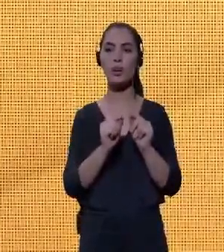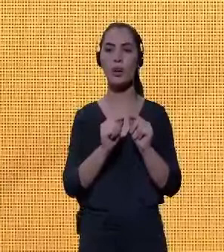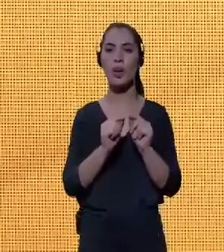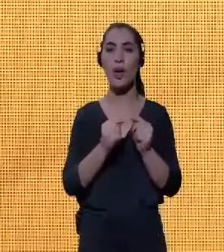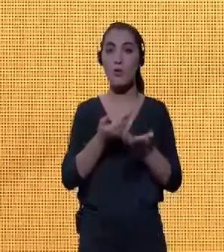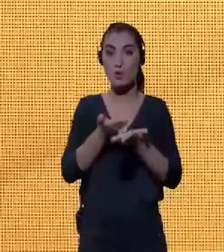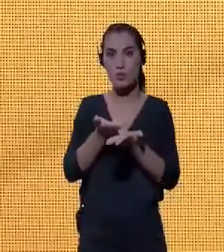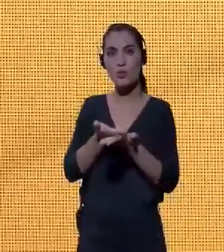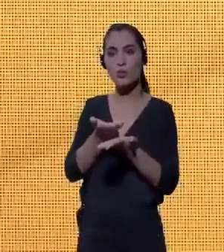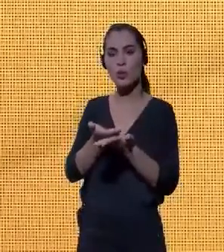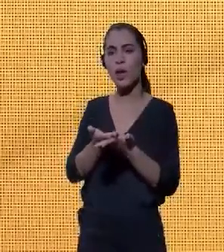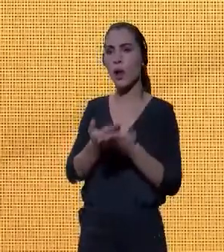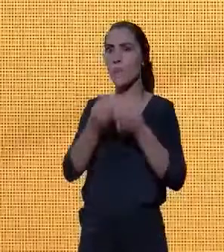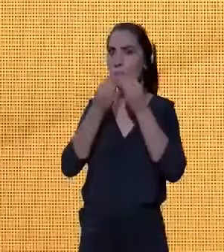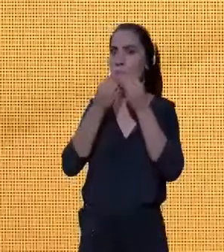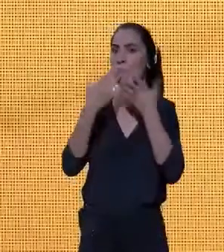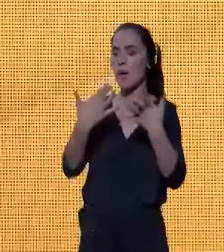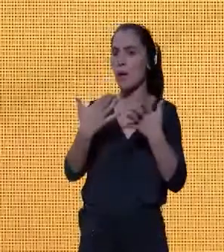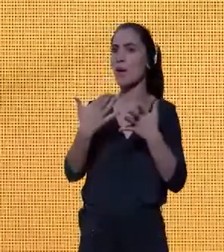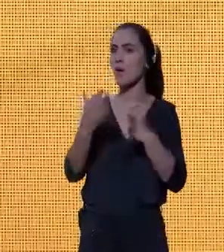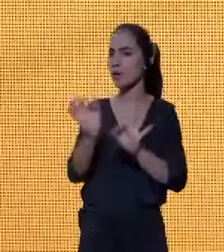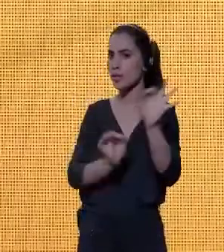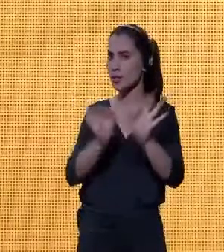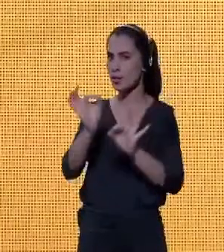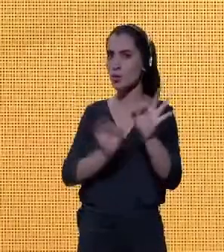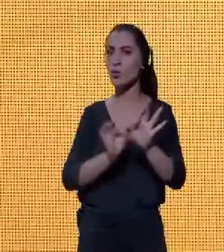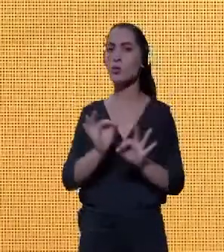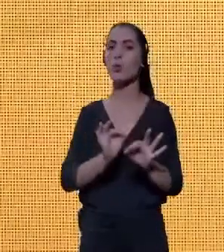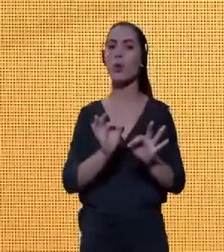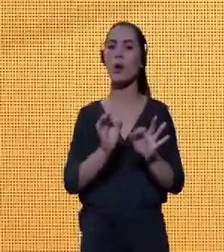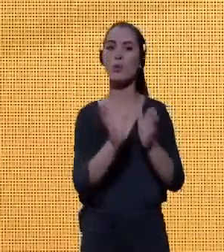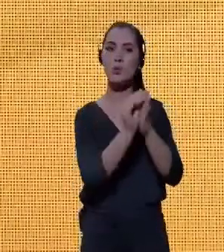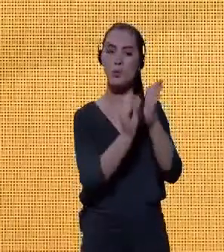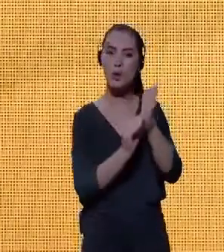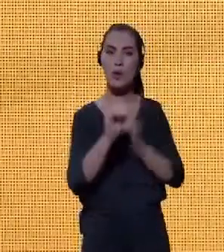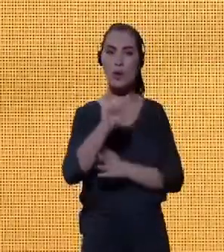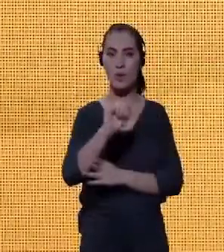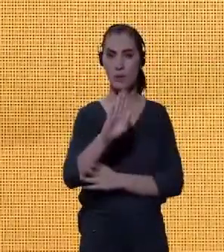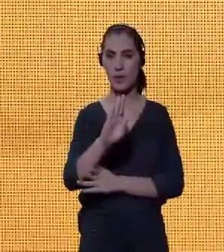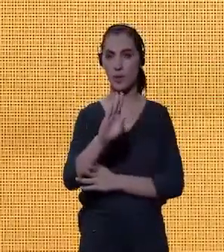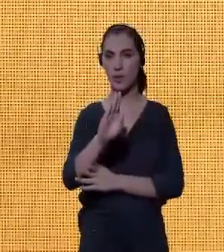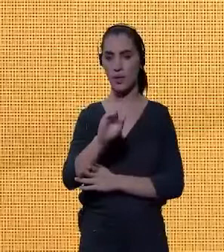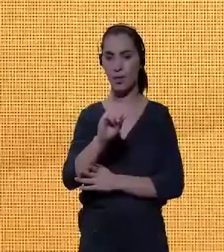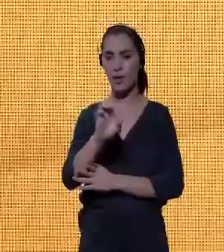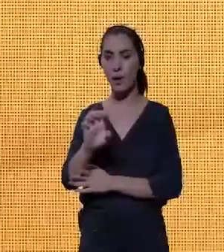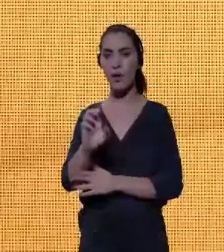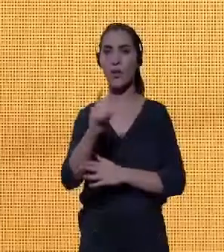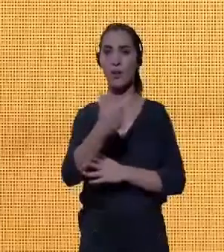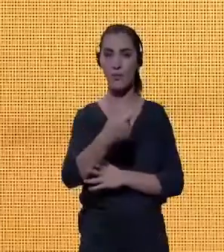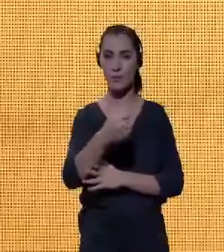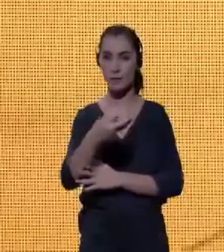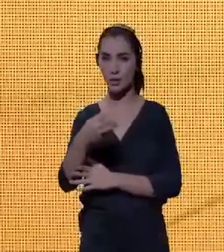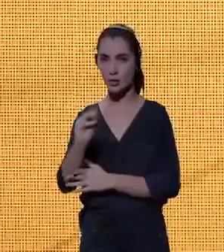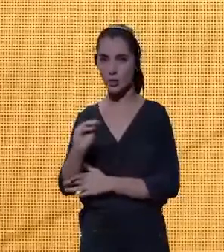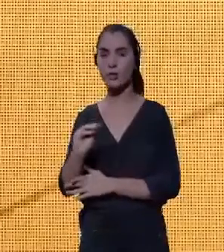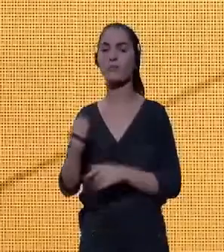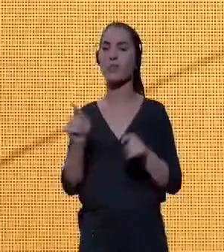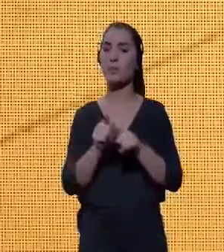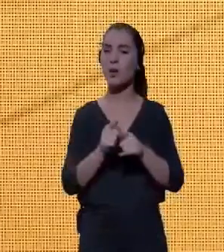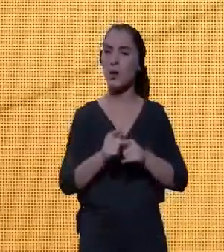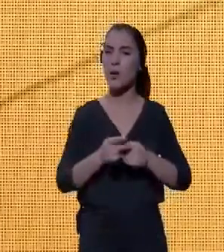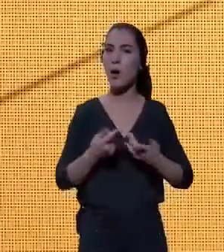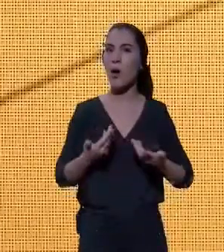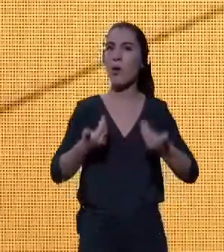tanto talento, coordenou aí no plano ABDE 2030. É também uma imensa satisfação ver uma